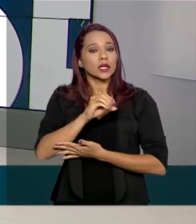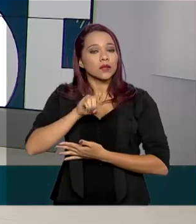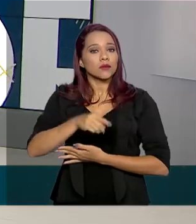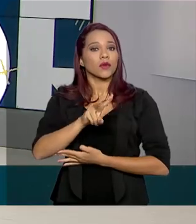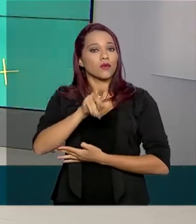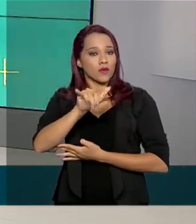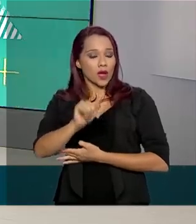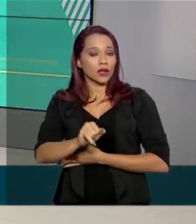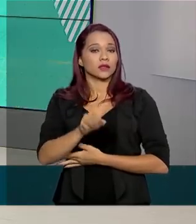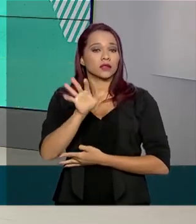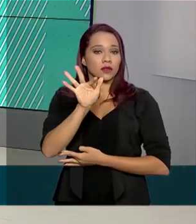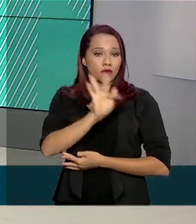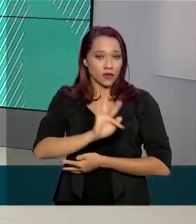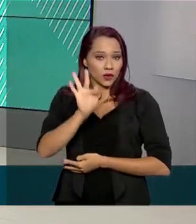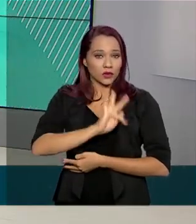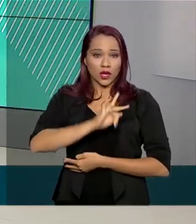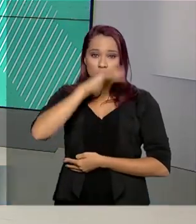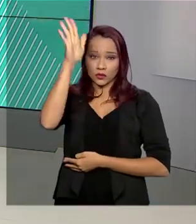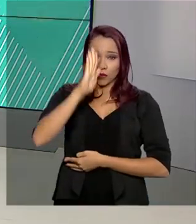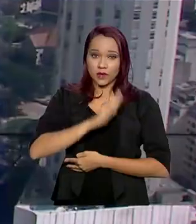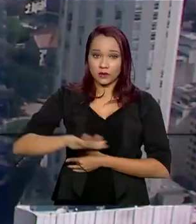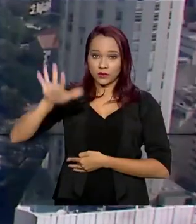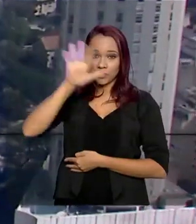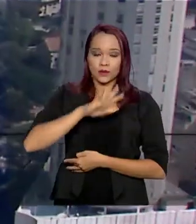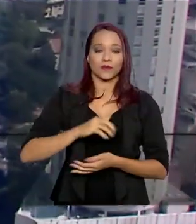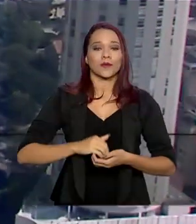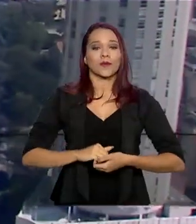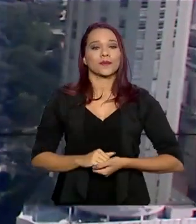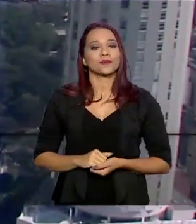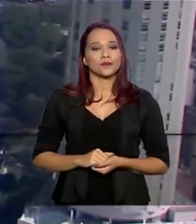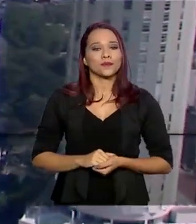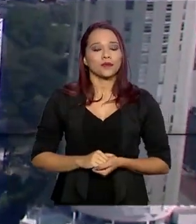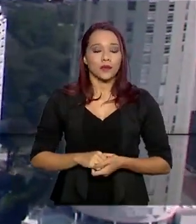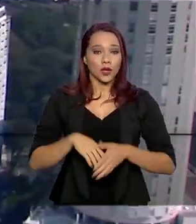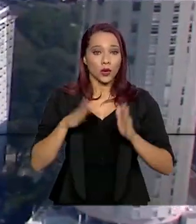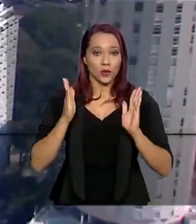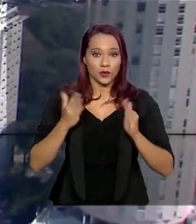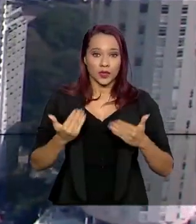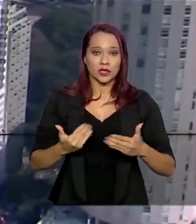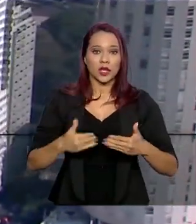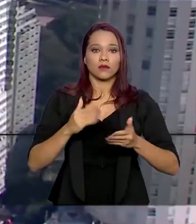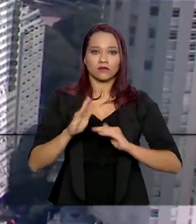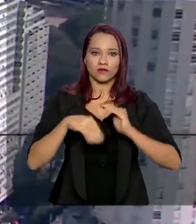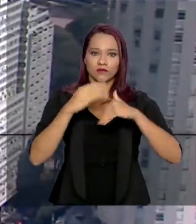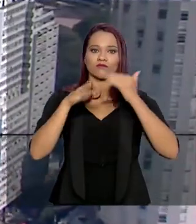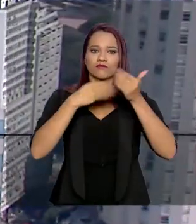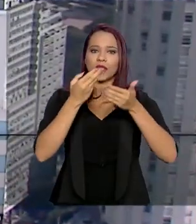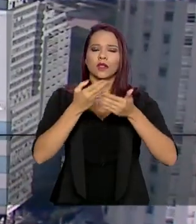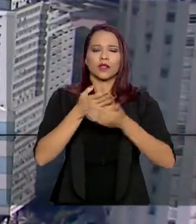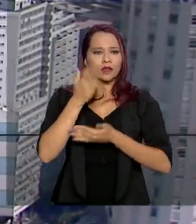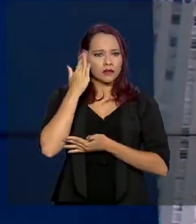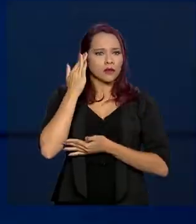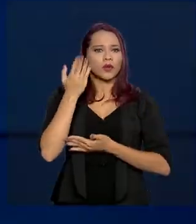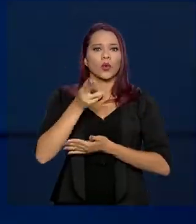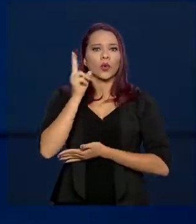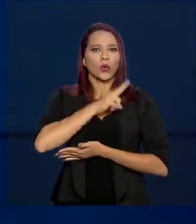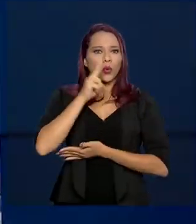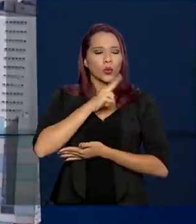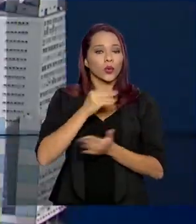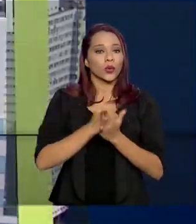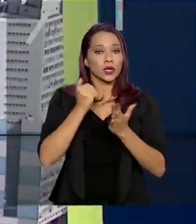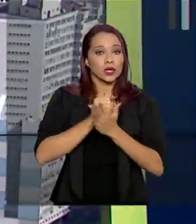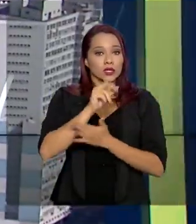instituições públicas de todo o país. O Ministério do Desenvolvimento Regional reconheceu emergência em mais